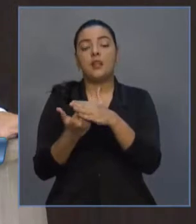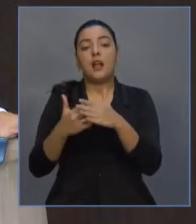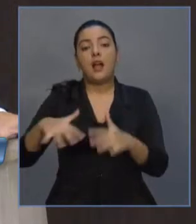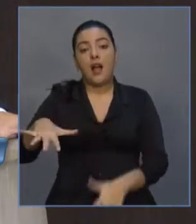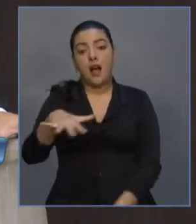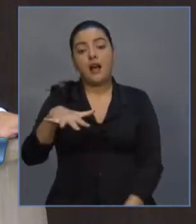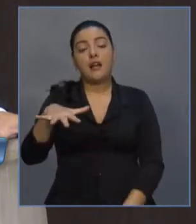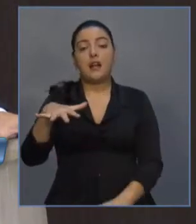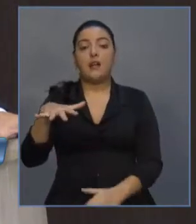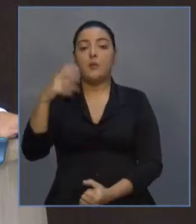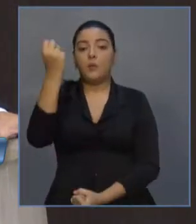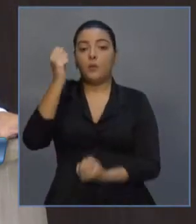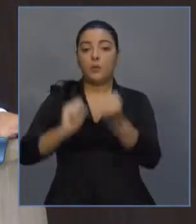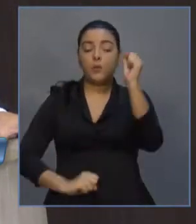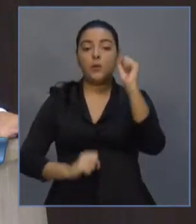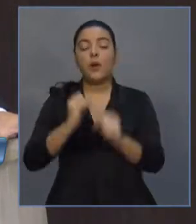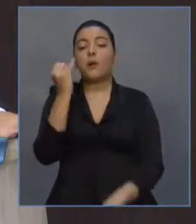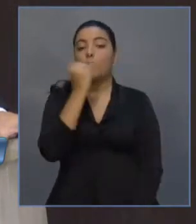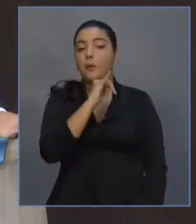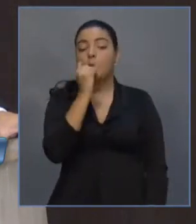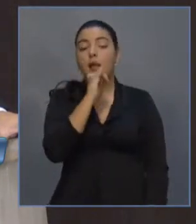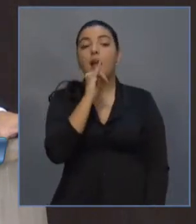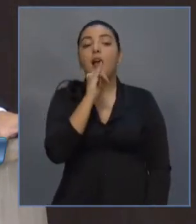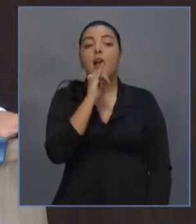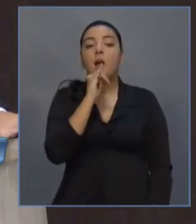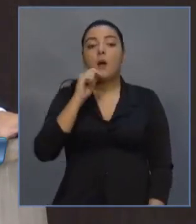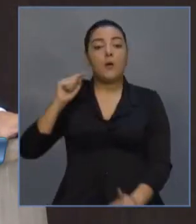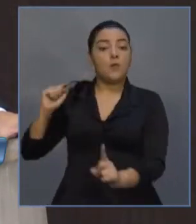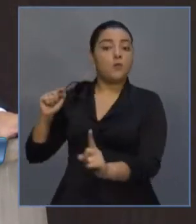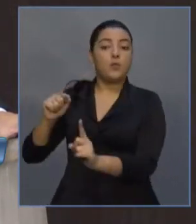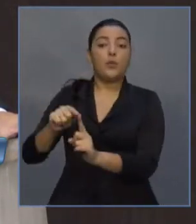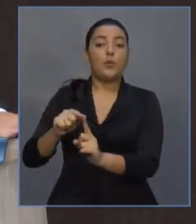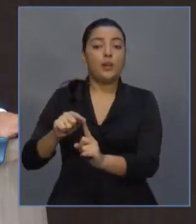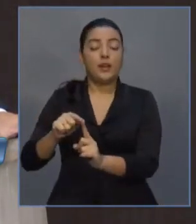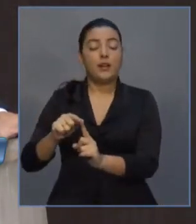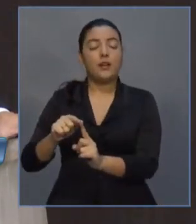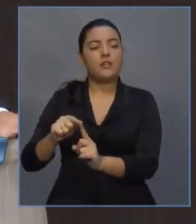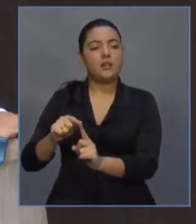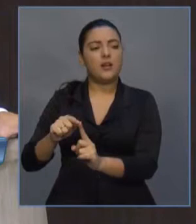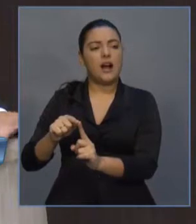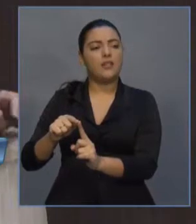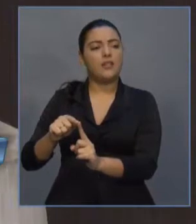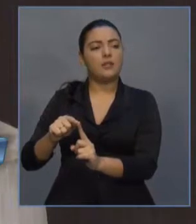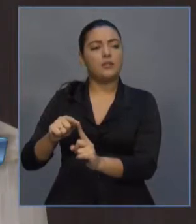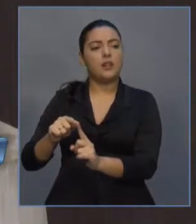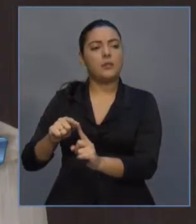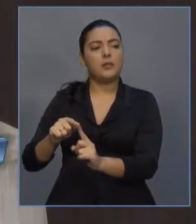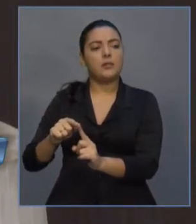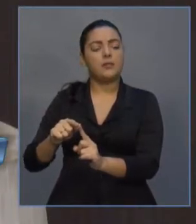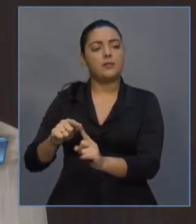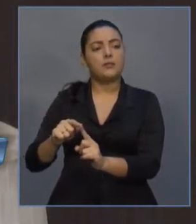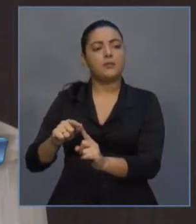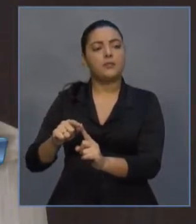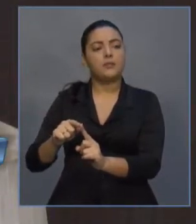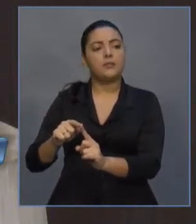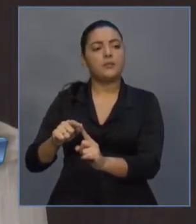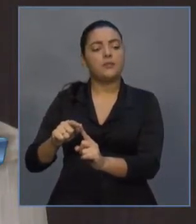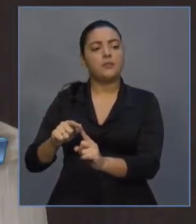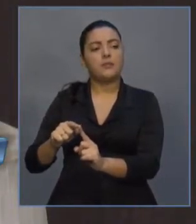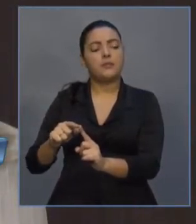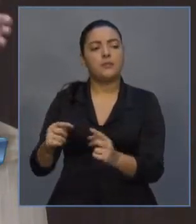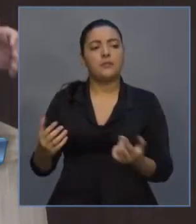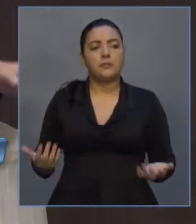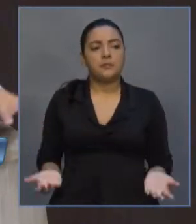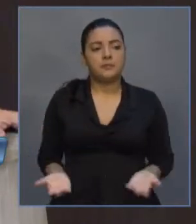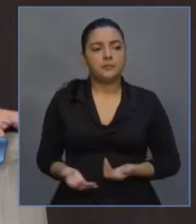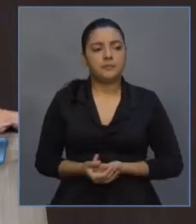movido a carvão mineral, um dos piores, se não o pior combustível que se